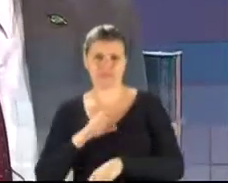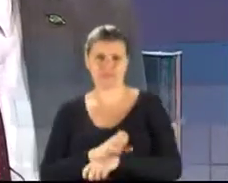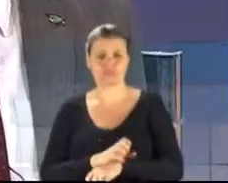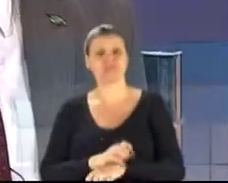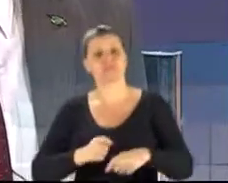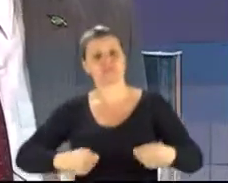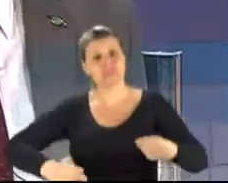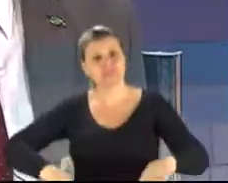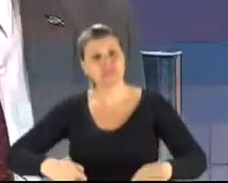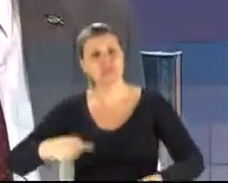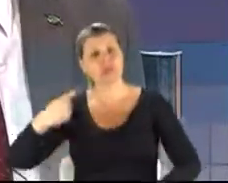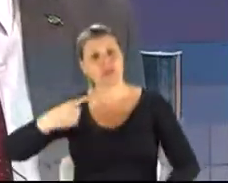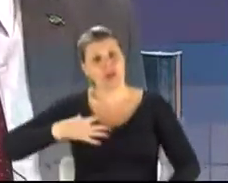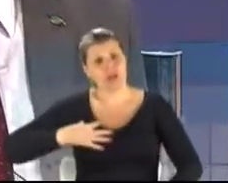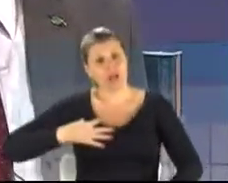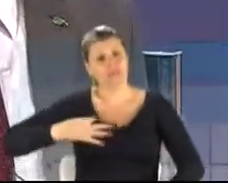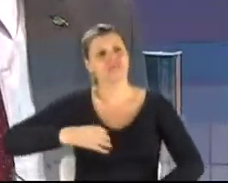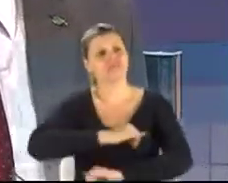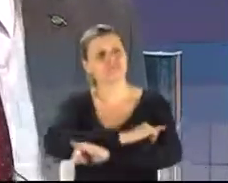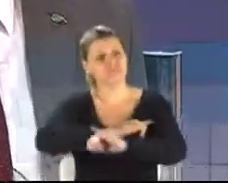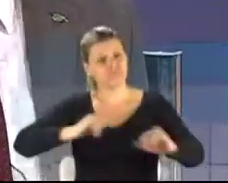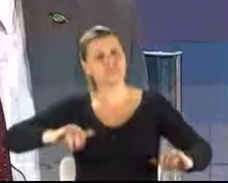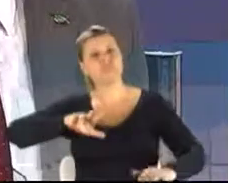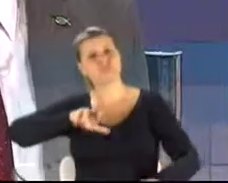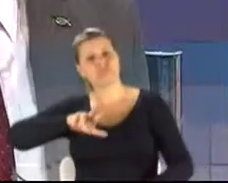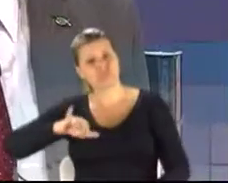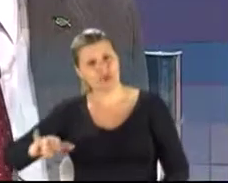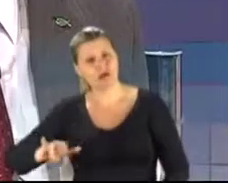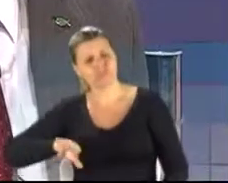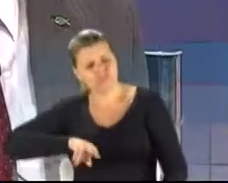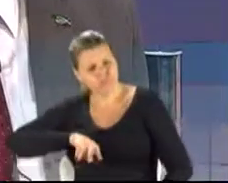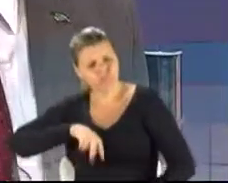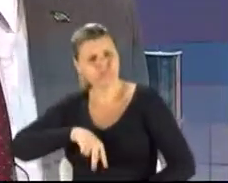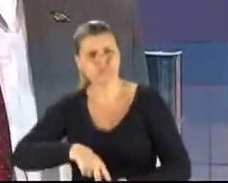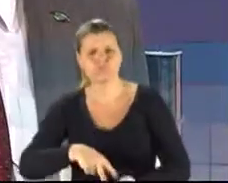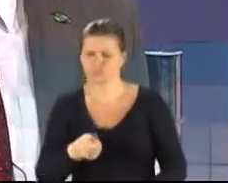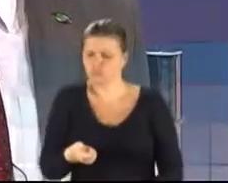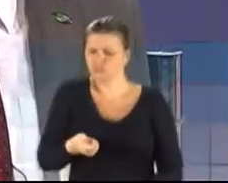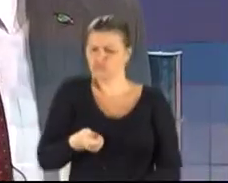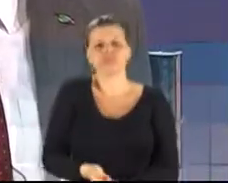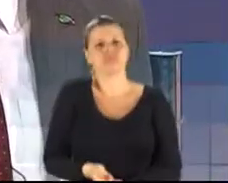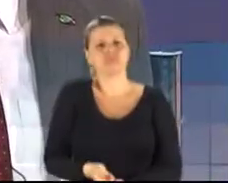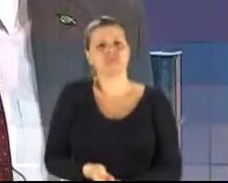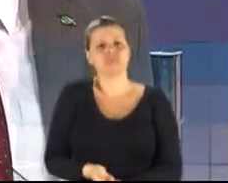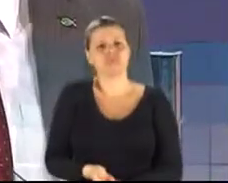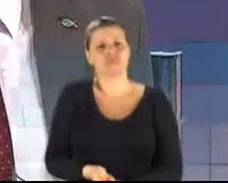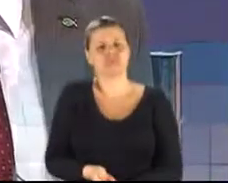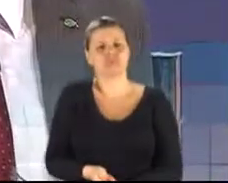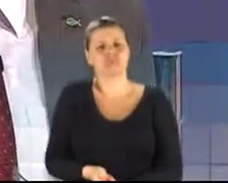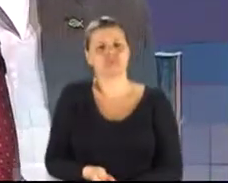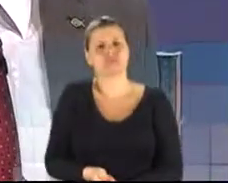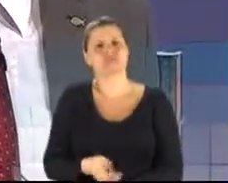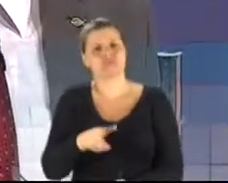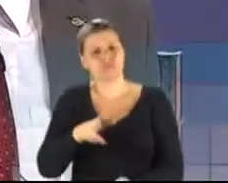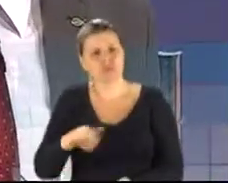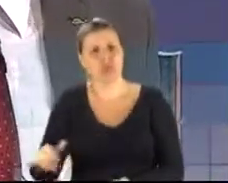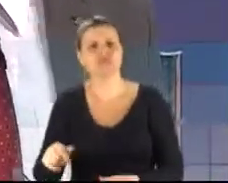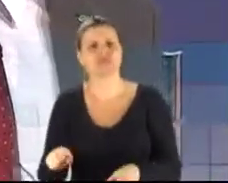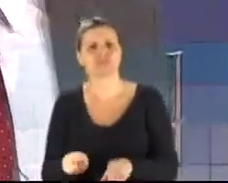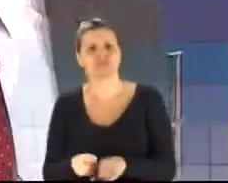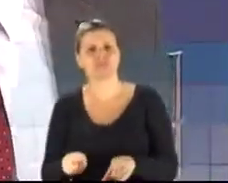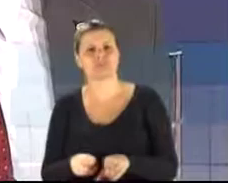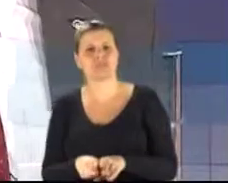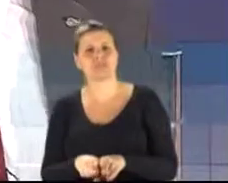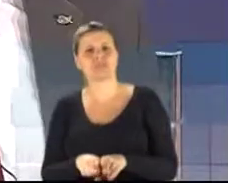candidato que já declarou que vai se posicionar com atitude firme, que vai aderir à ação, que a